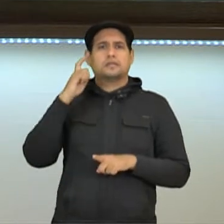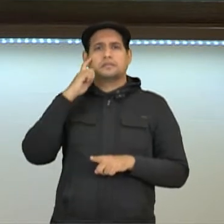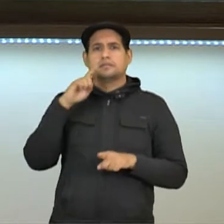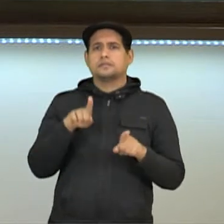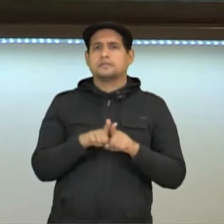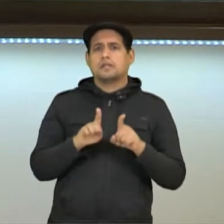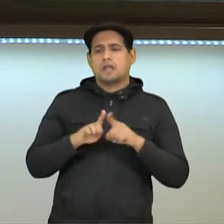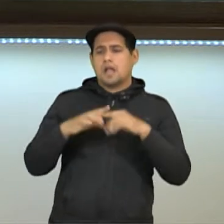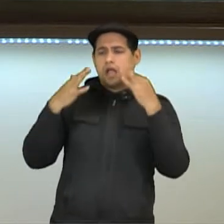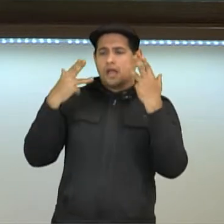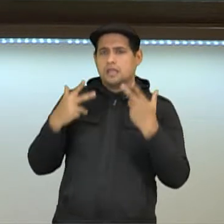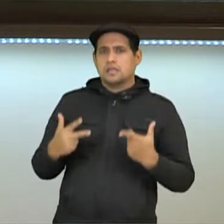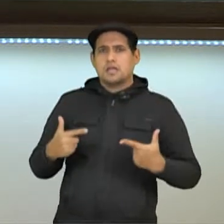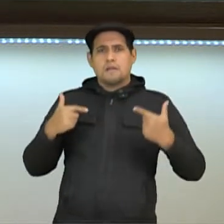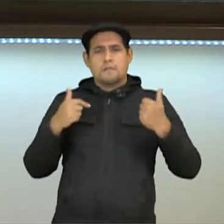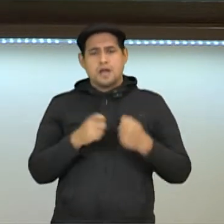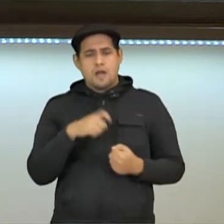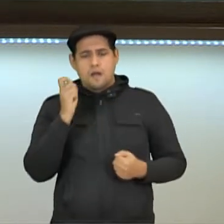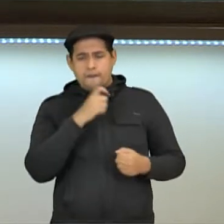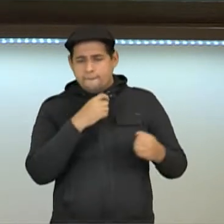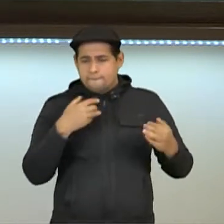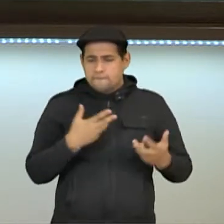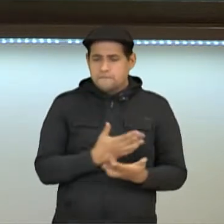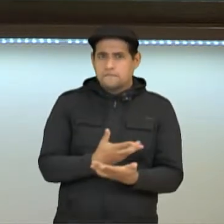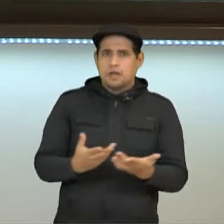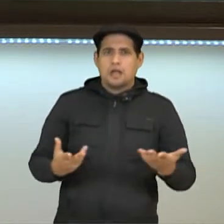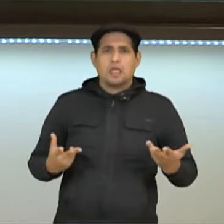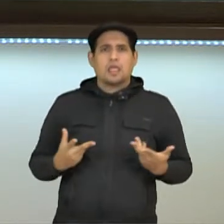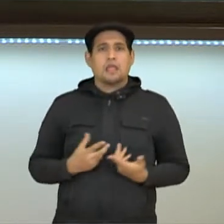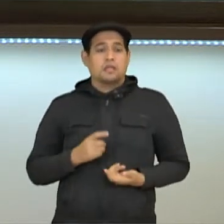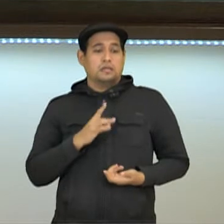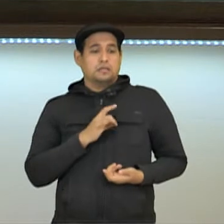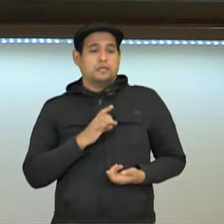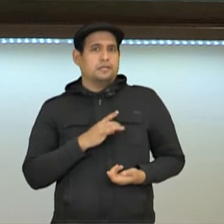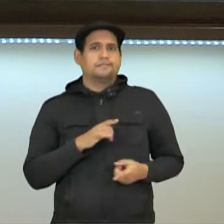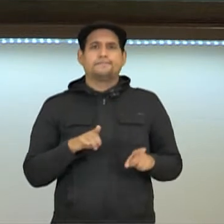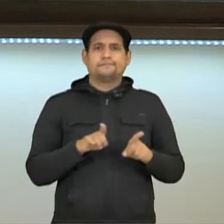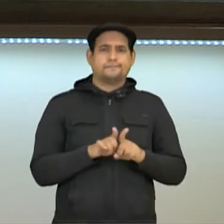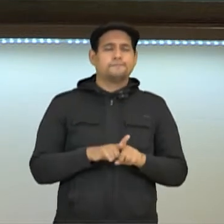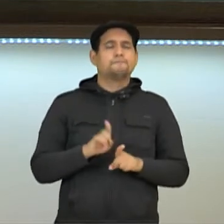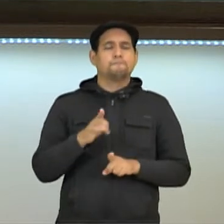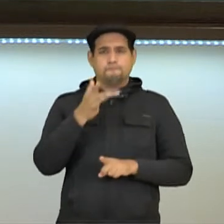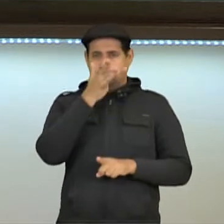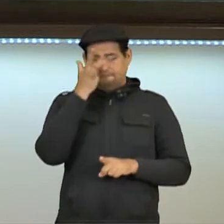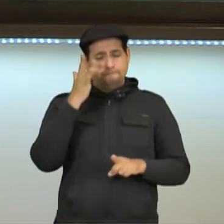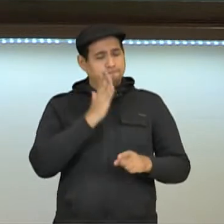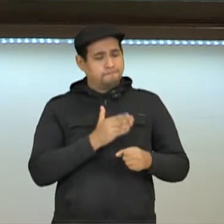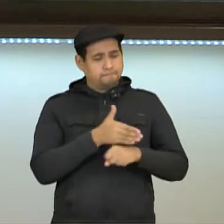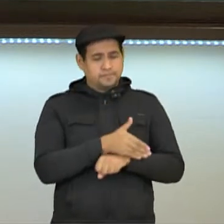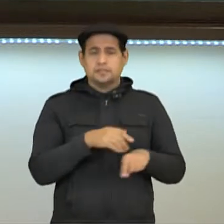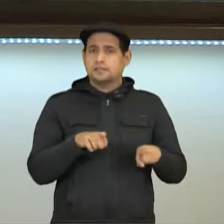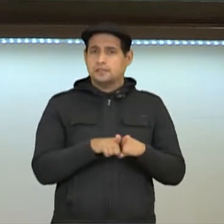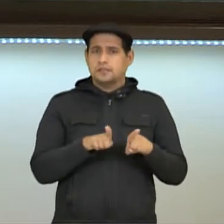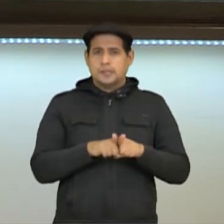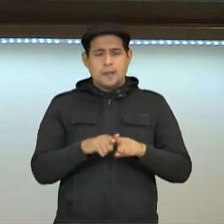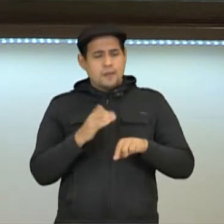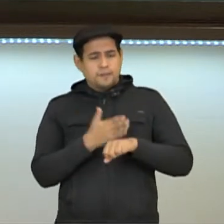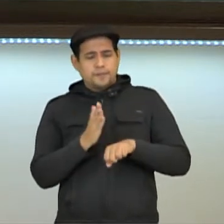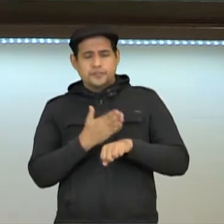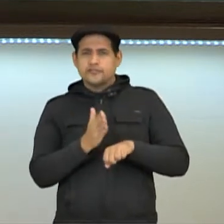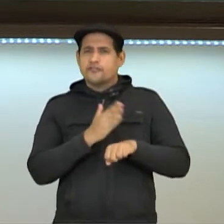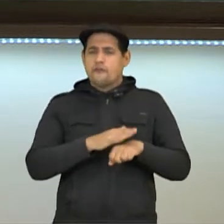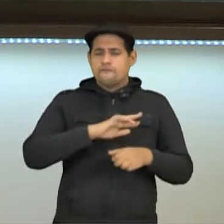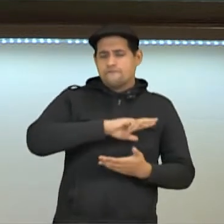em animais míticos. Então esses medos os navegadores tiveram que enfrentar, né? Praticaram